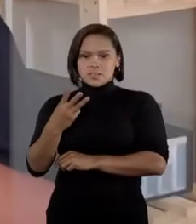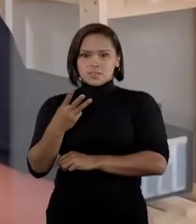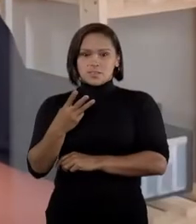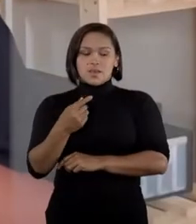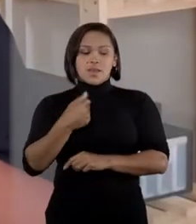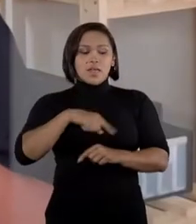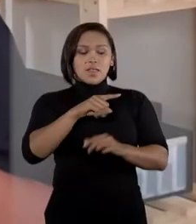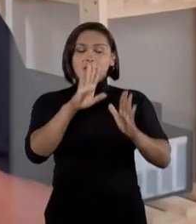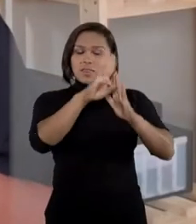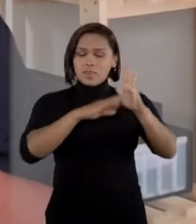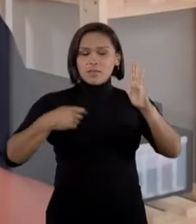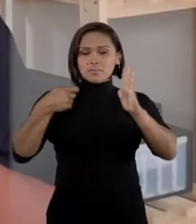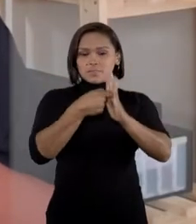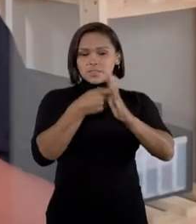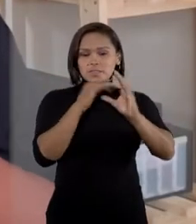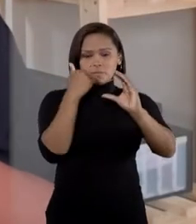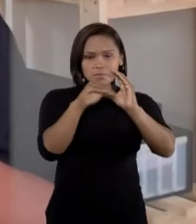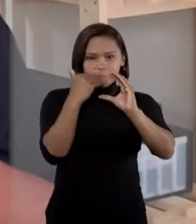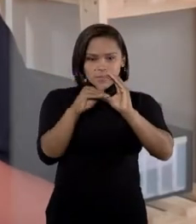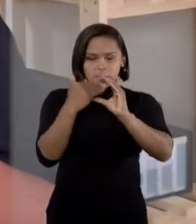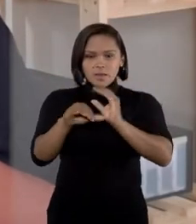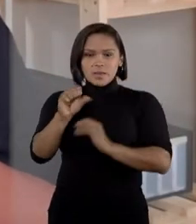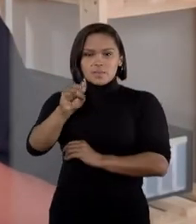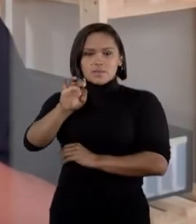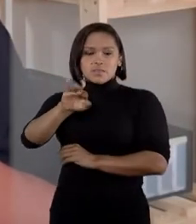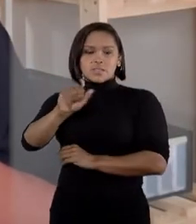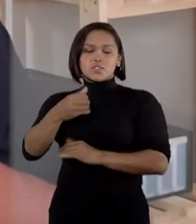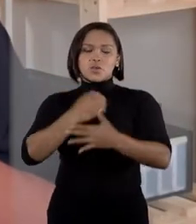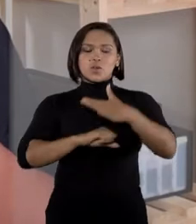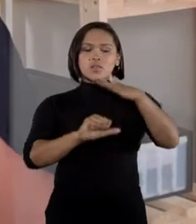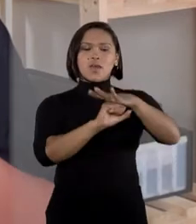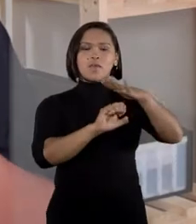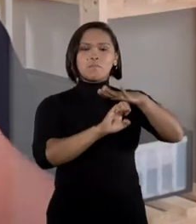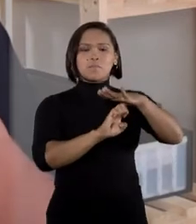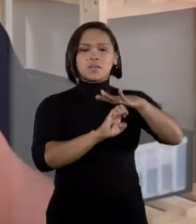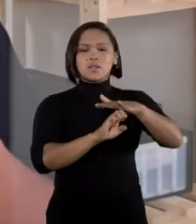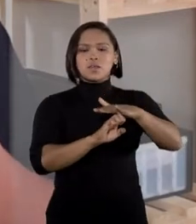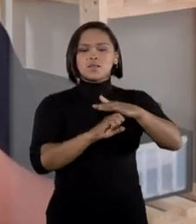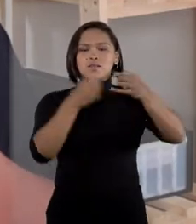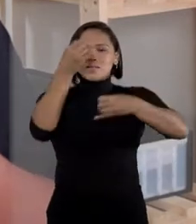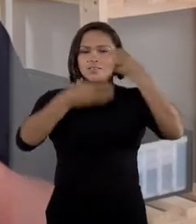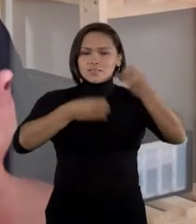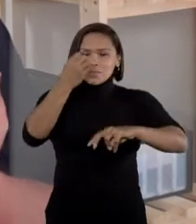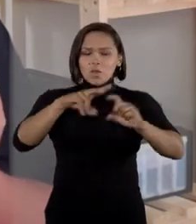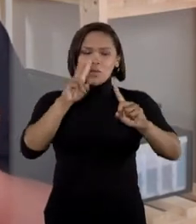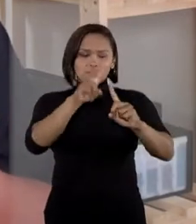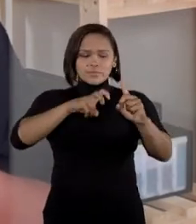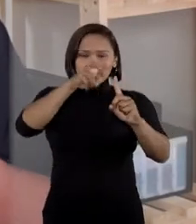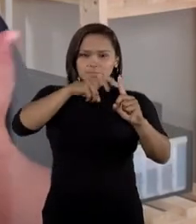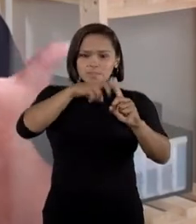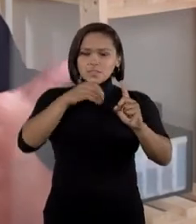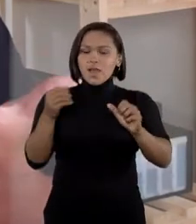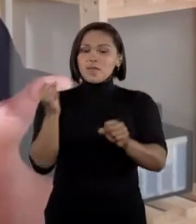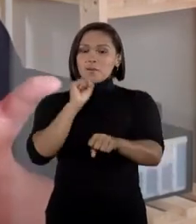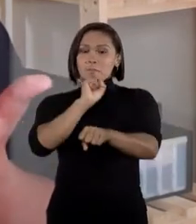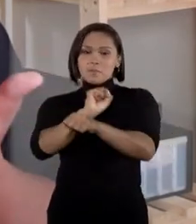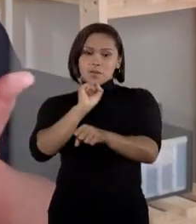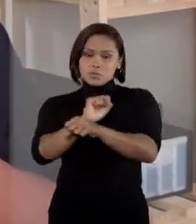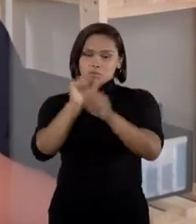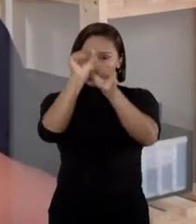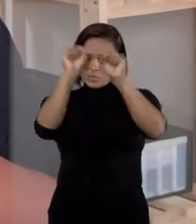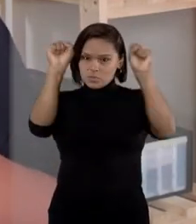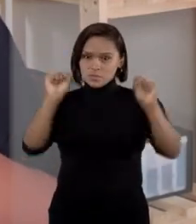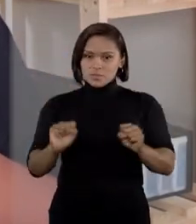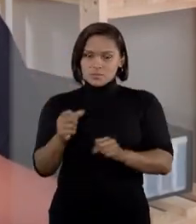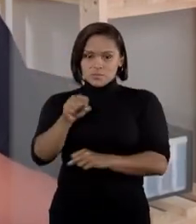petição encaminhada ao STJ, a empresa apontou que devido ao ataque cibernético que levou o tribunal a tirar os sistemas do